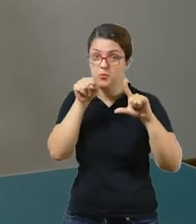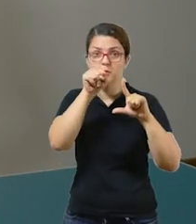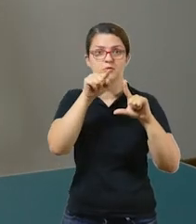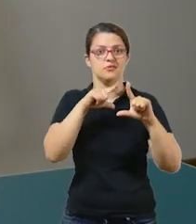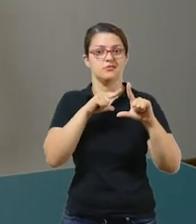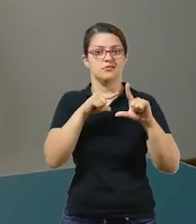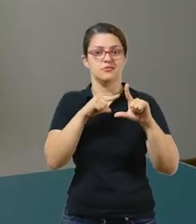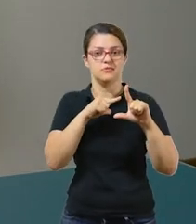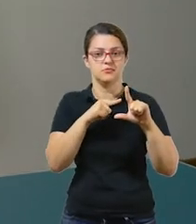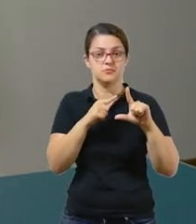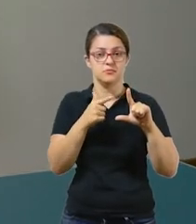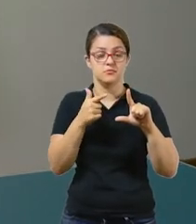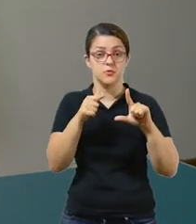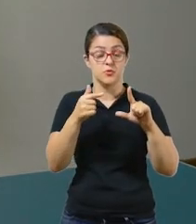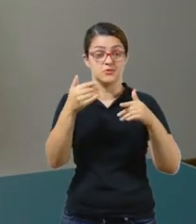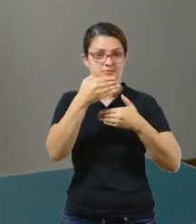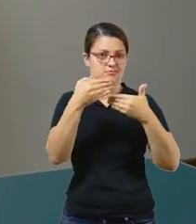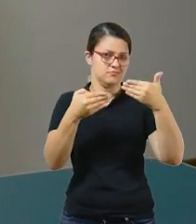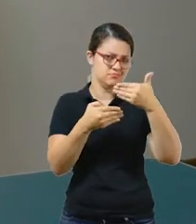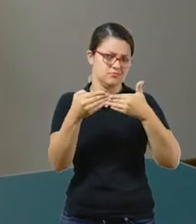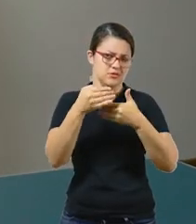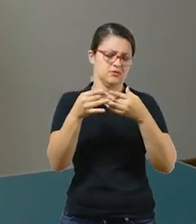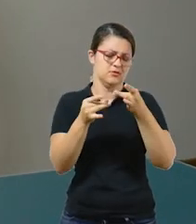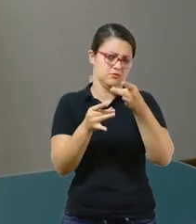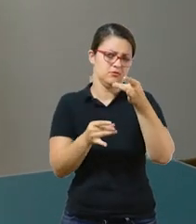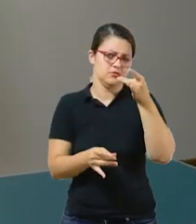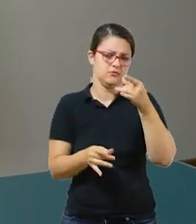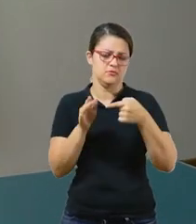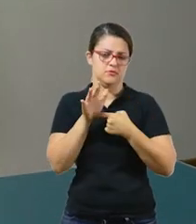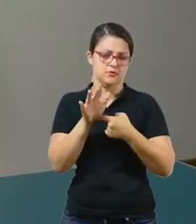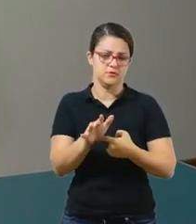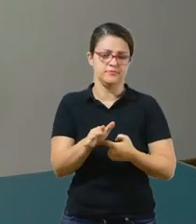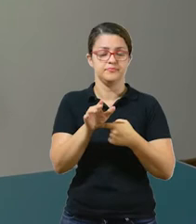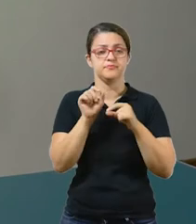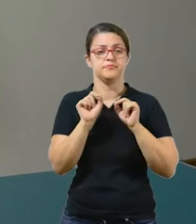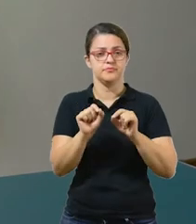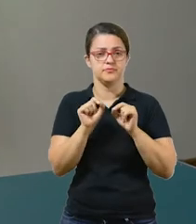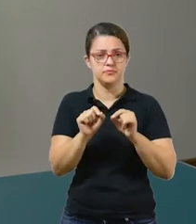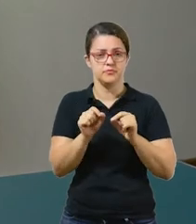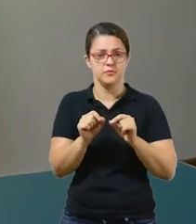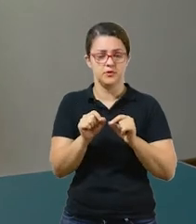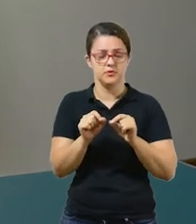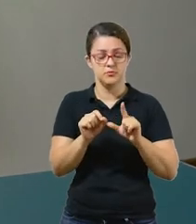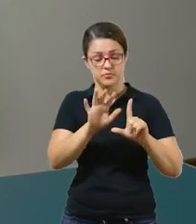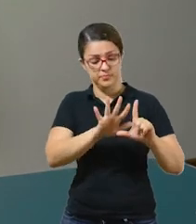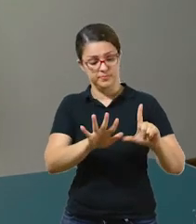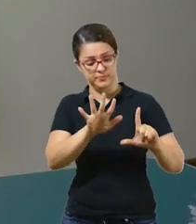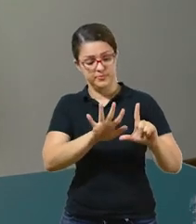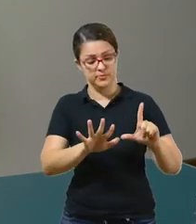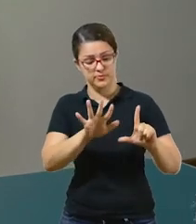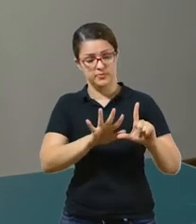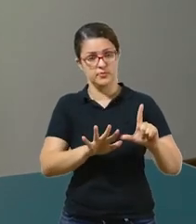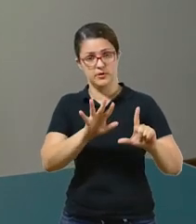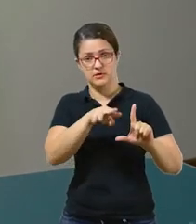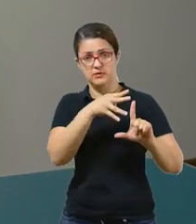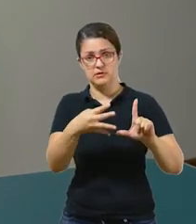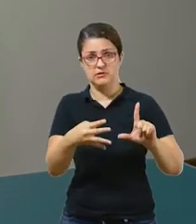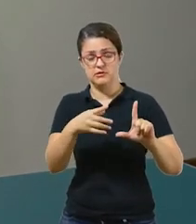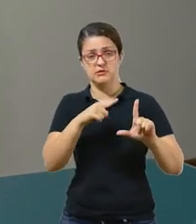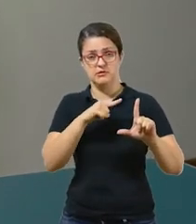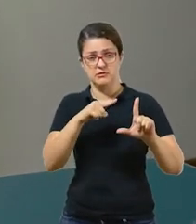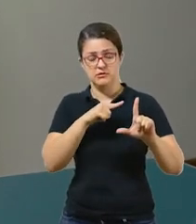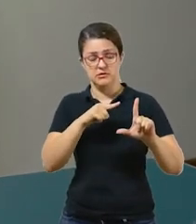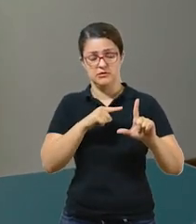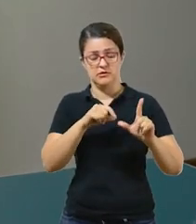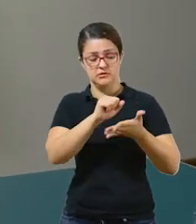No próximo slide nós vamos ver mais detalhadamente isso. Então aqui eu trago algumas imagens para vocês e que lá